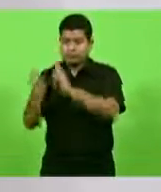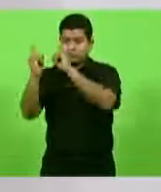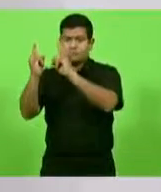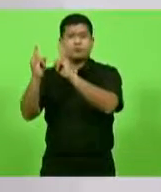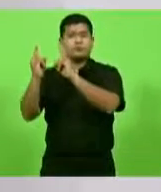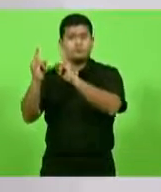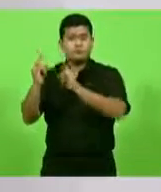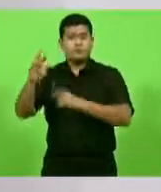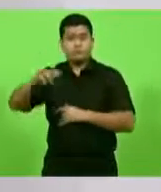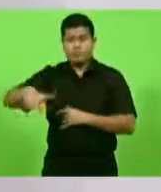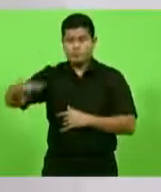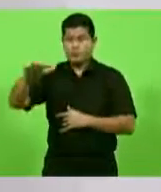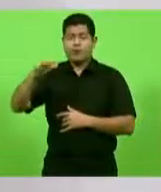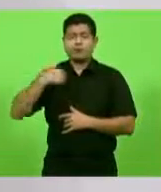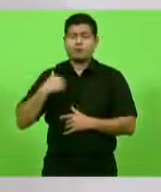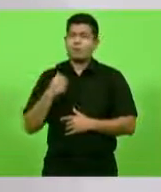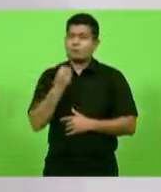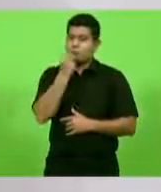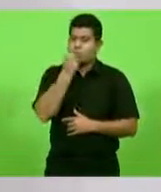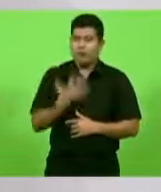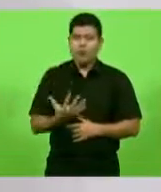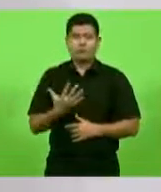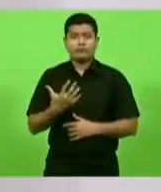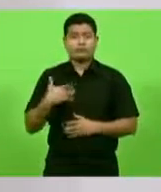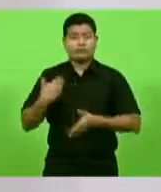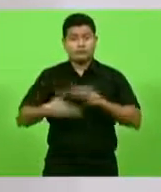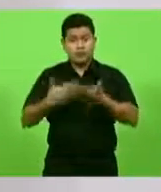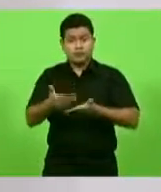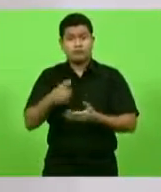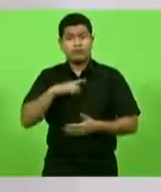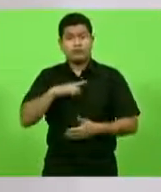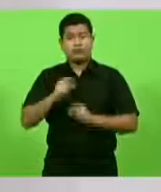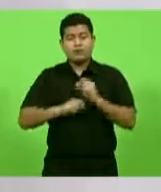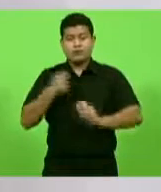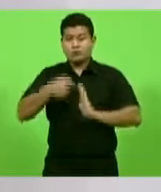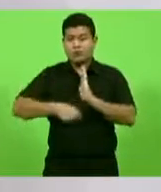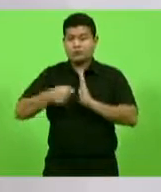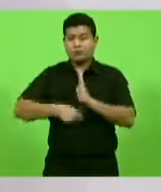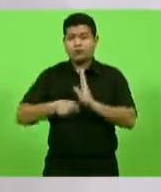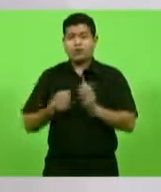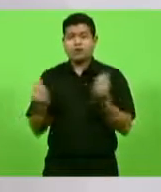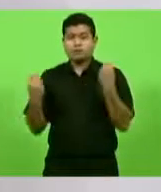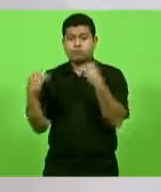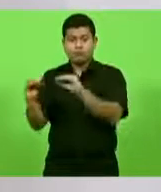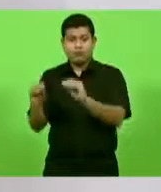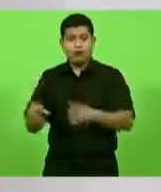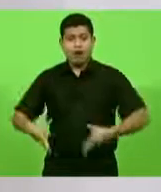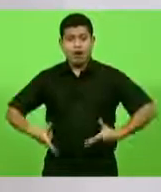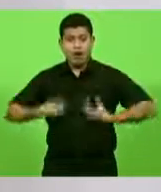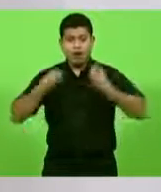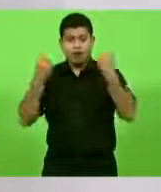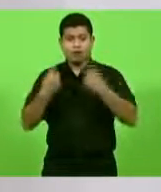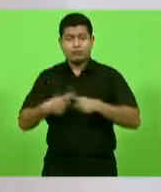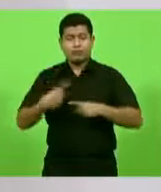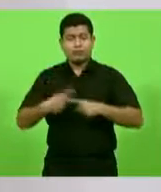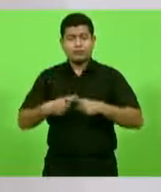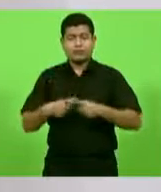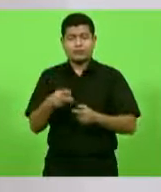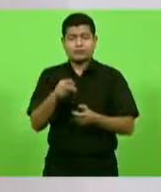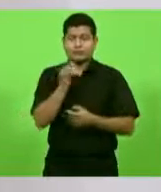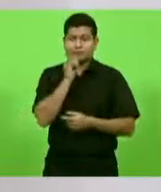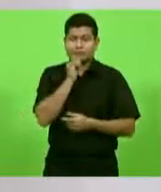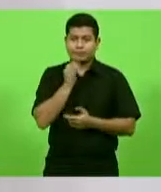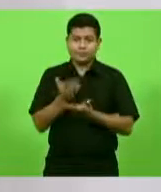Depois, nós tivemos uma luta para implantar a oncologia lá, porque os pacientes de câncer